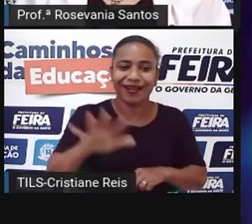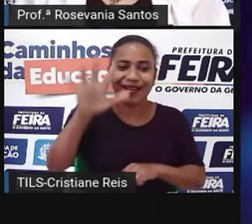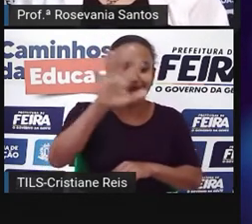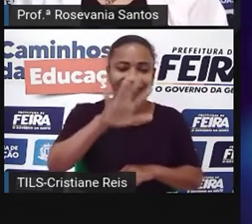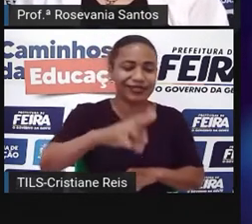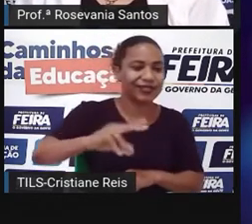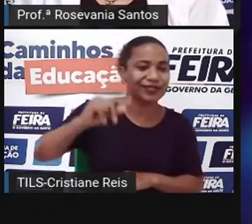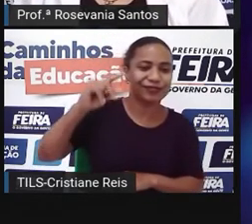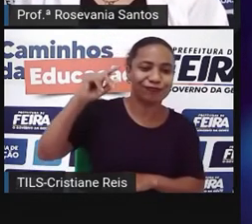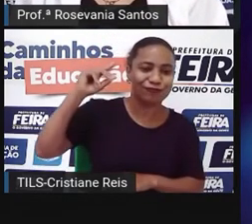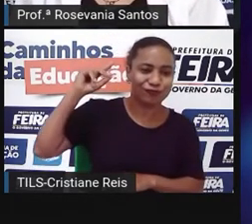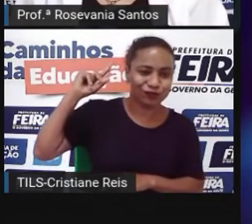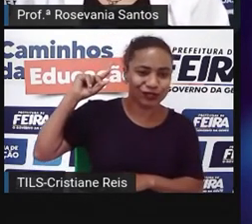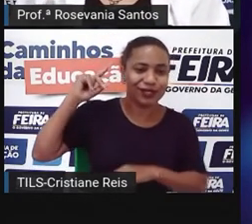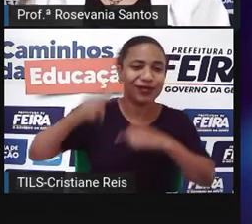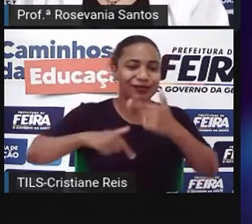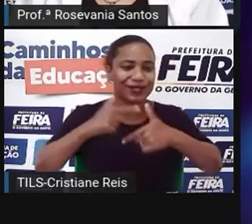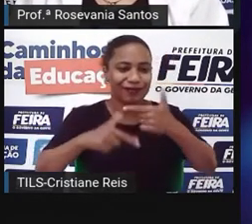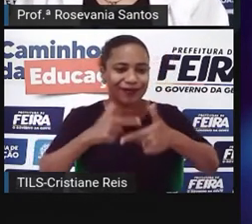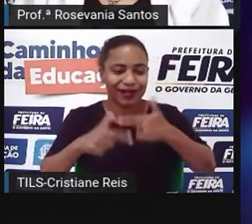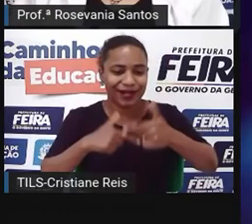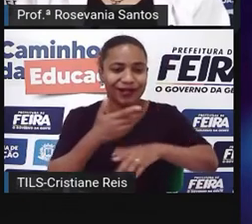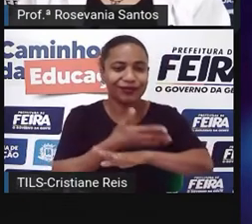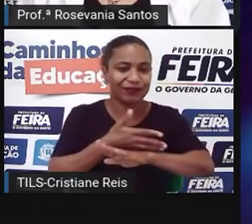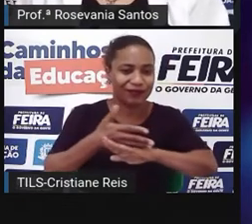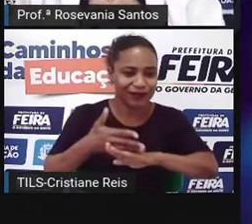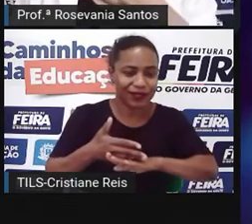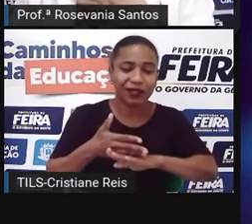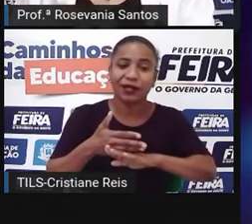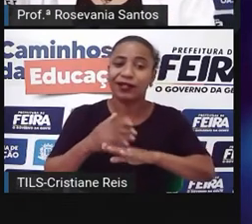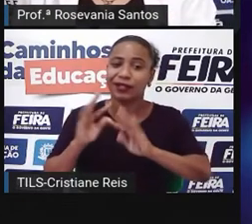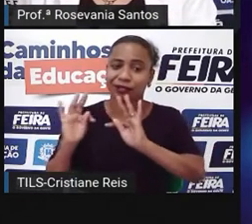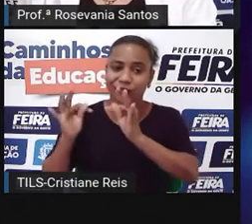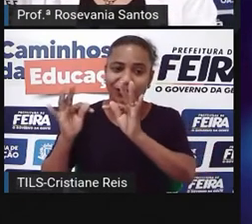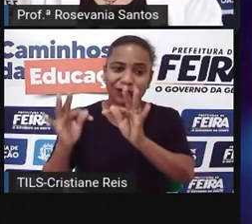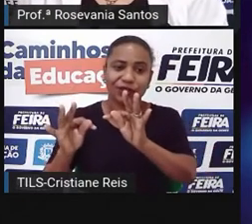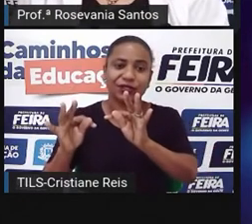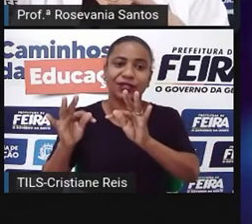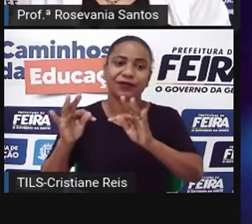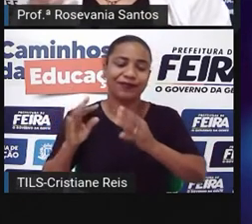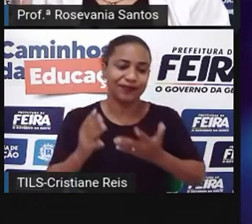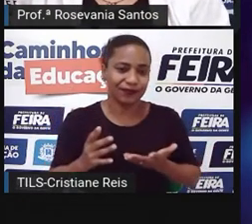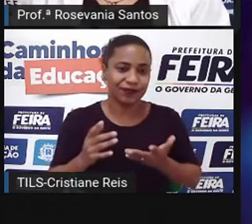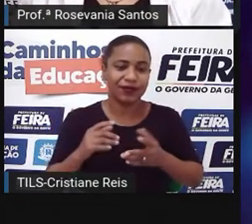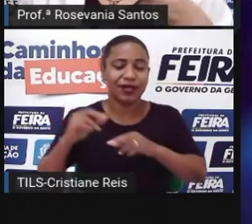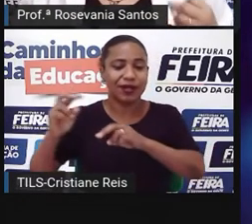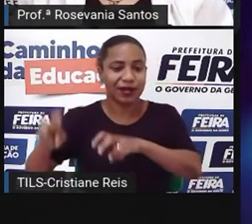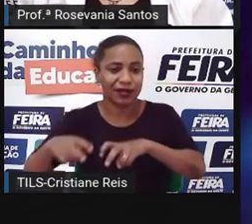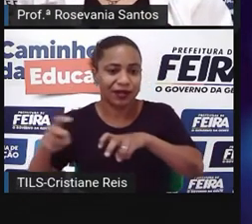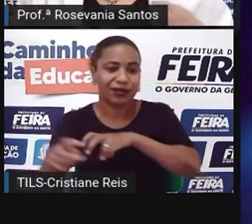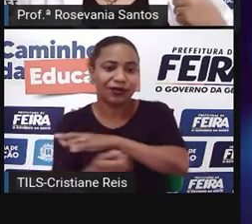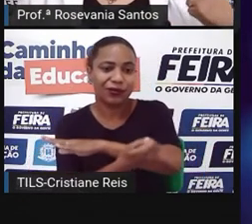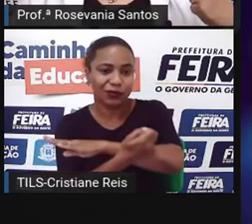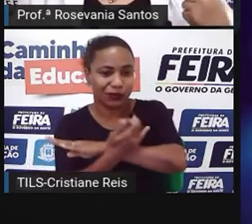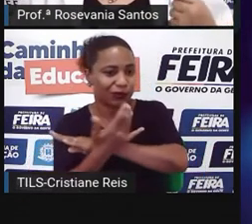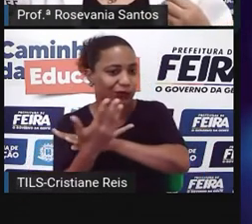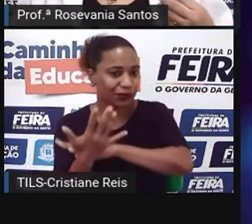atividades tradicionais, né? Pouco tecnológicas, aí o que a gente vai perceber? Uma agricultura completamente